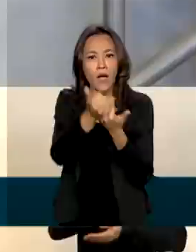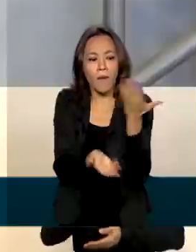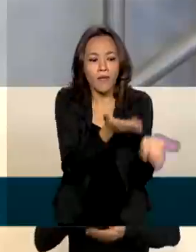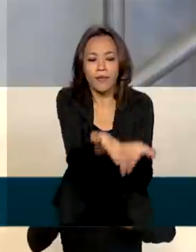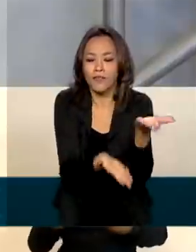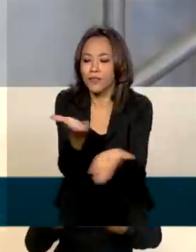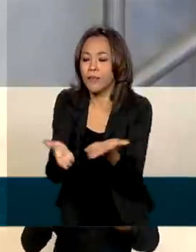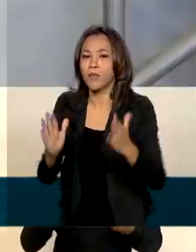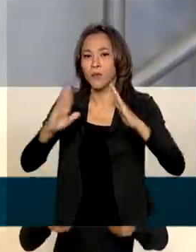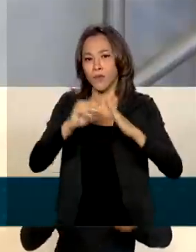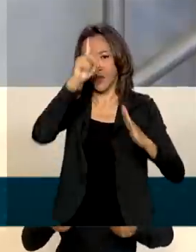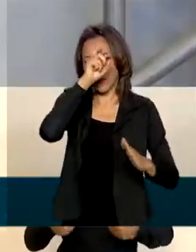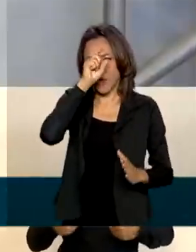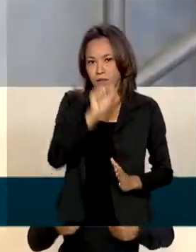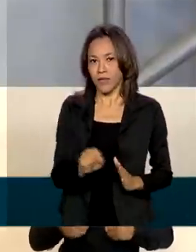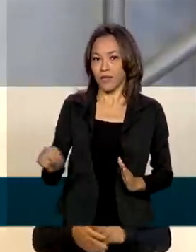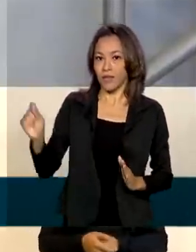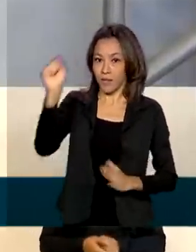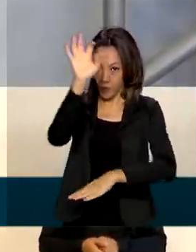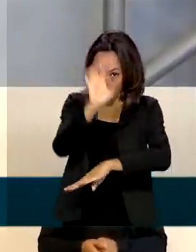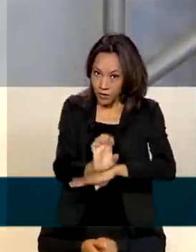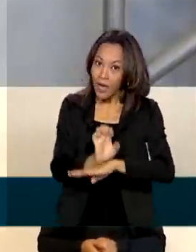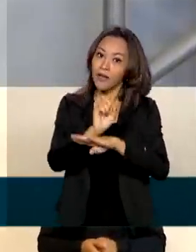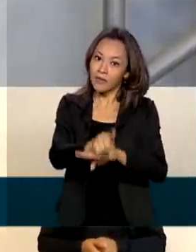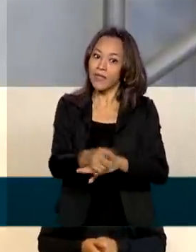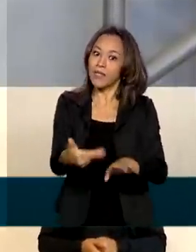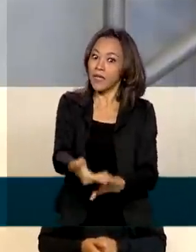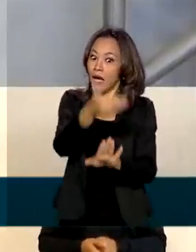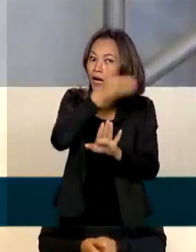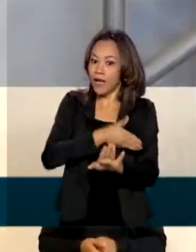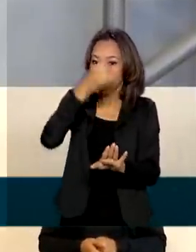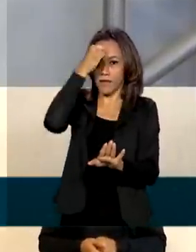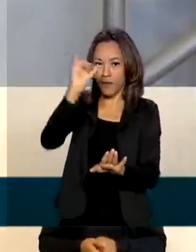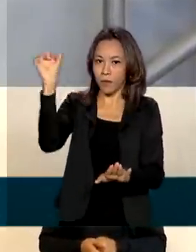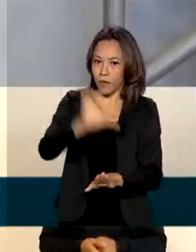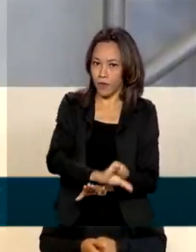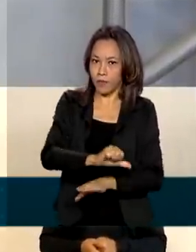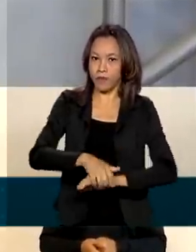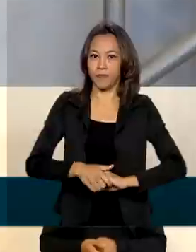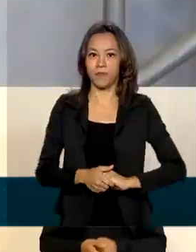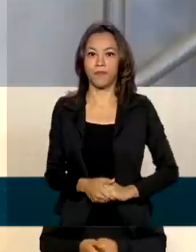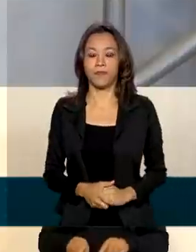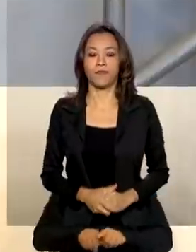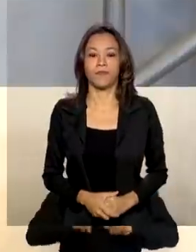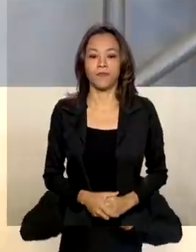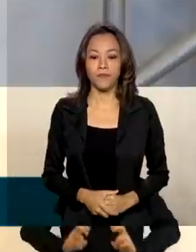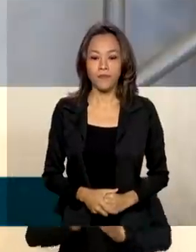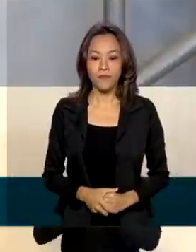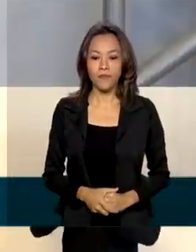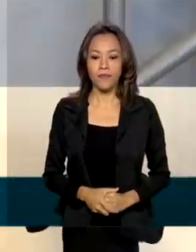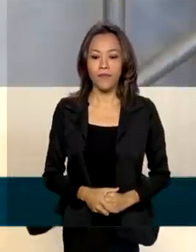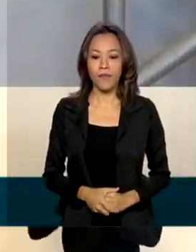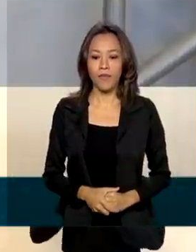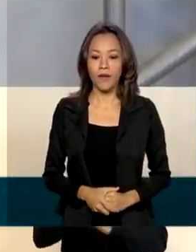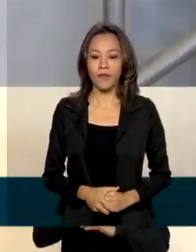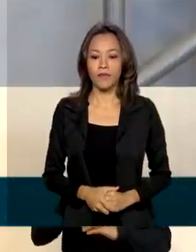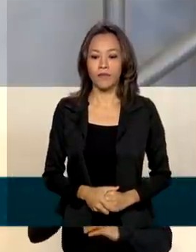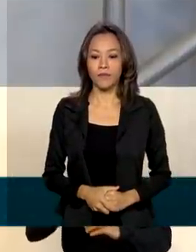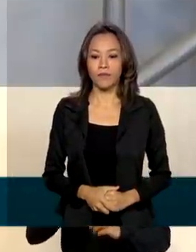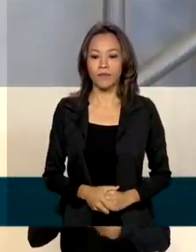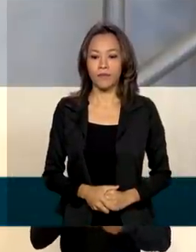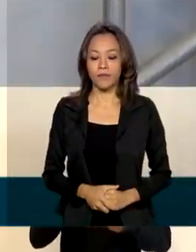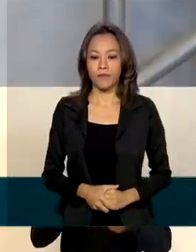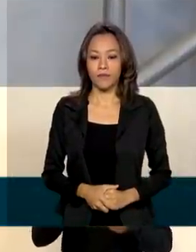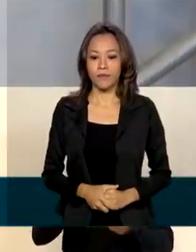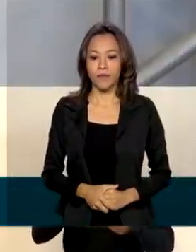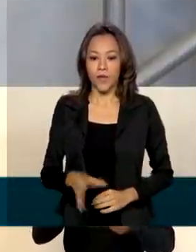básicas de saúde e incentivar o tratamento precoce. O exame laboratorial, o exame de imagem, o teste,